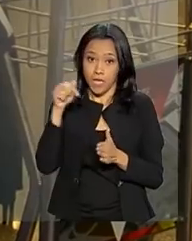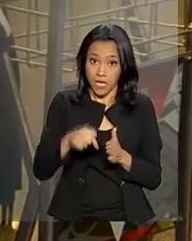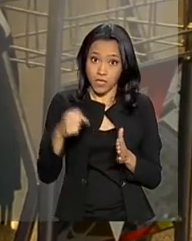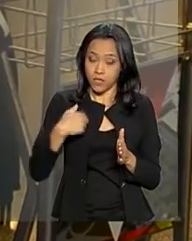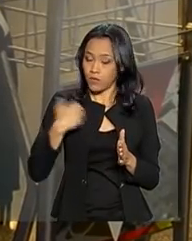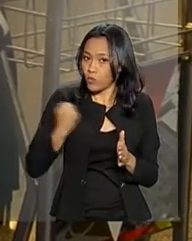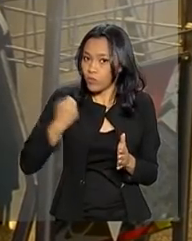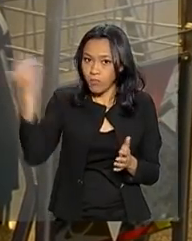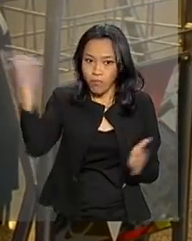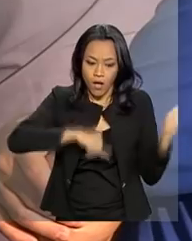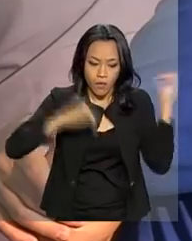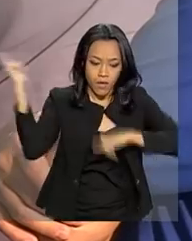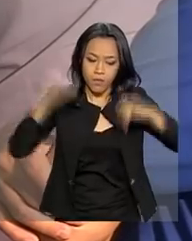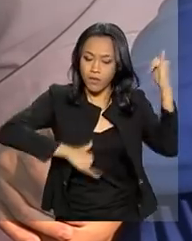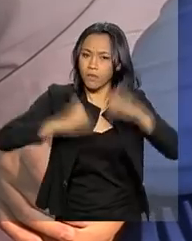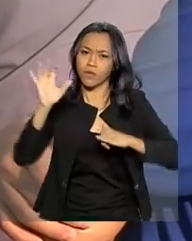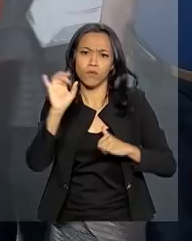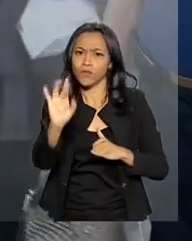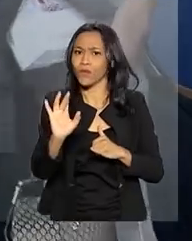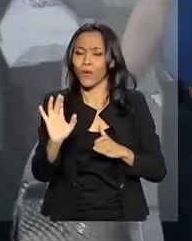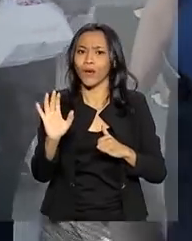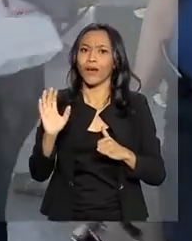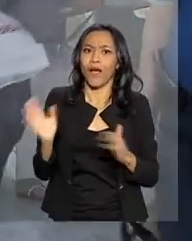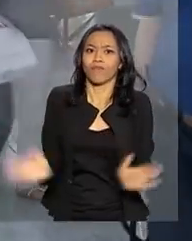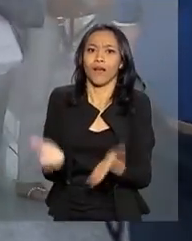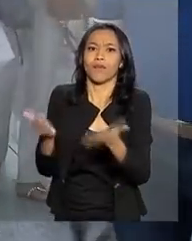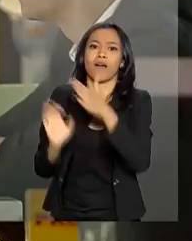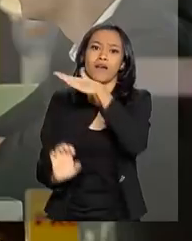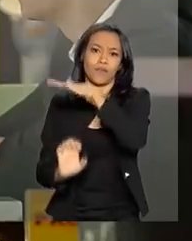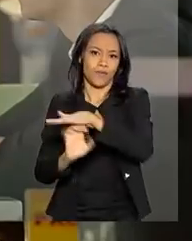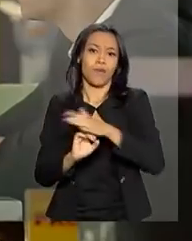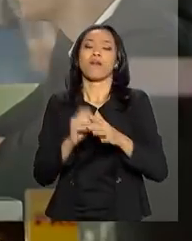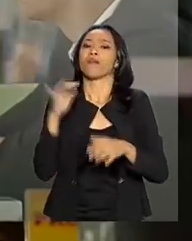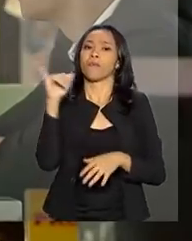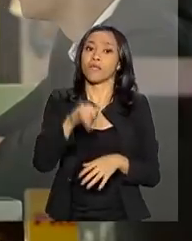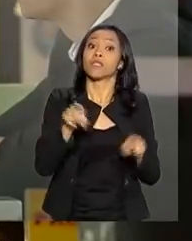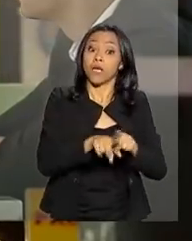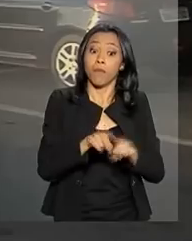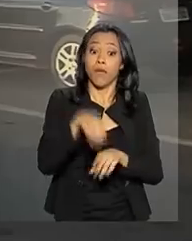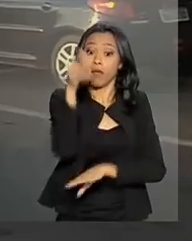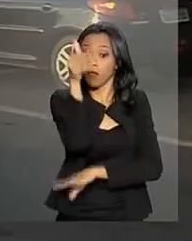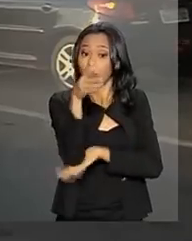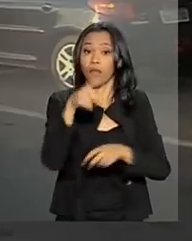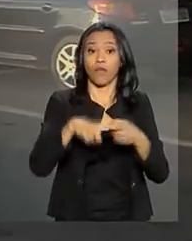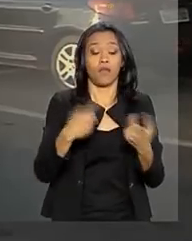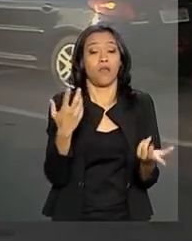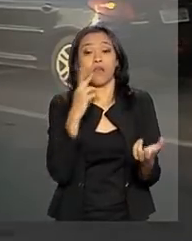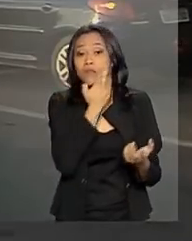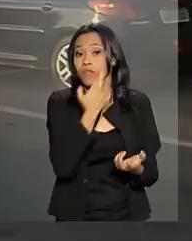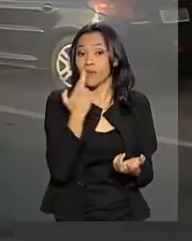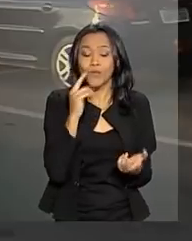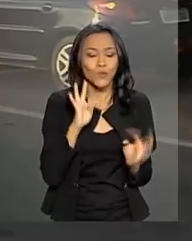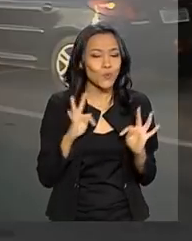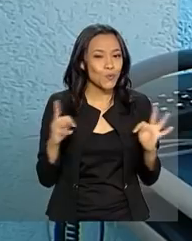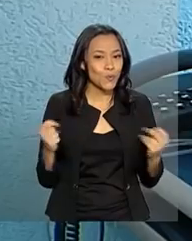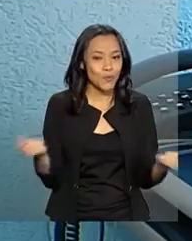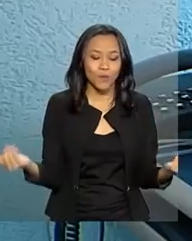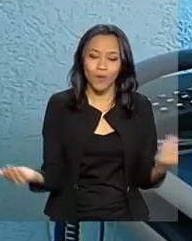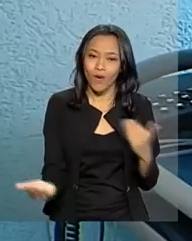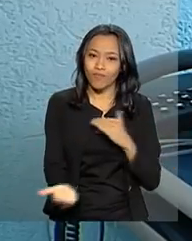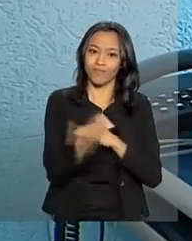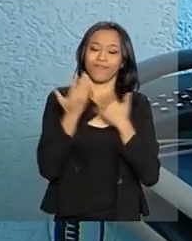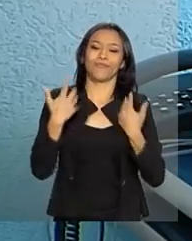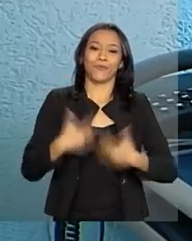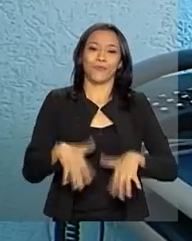voos não impacta somente nas companhias aéreas. Hotéis, restaurantes e empresas que trabalham com transporte também lucram. A